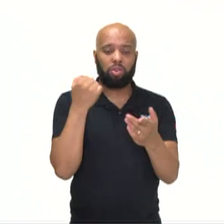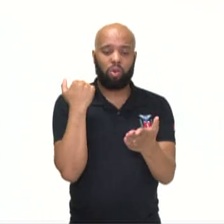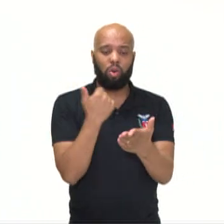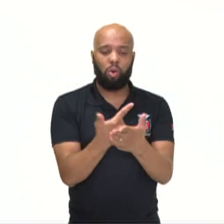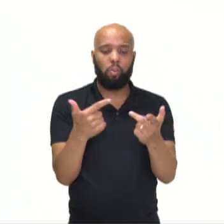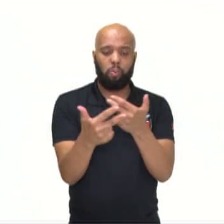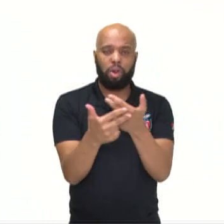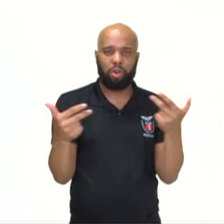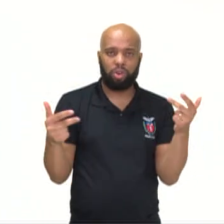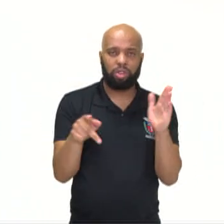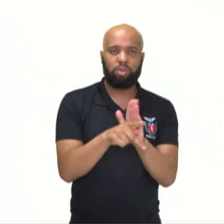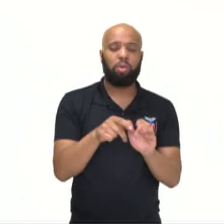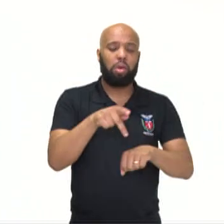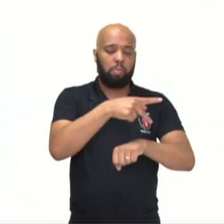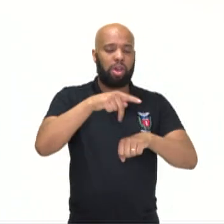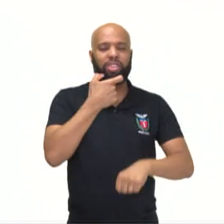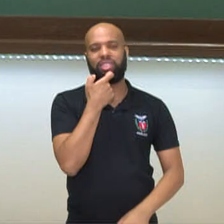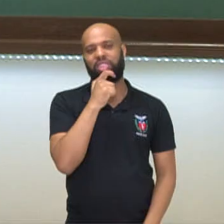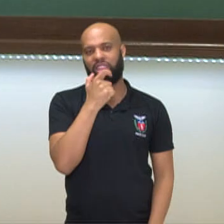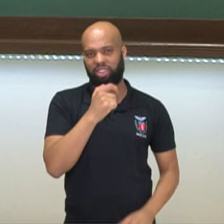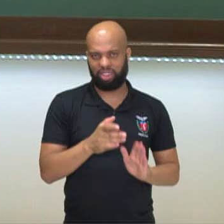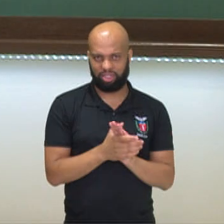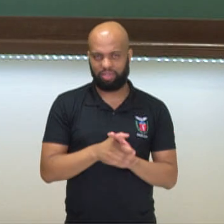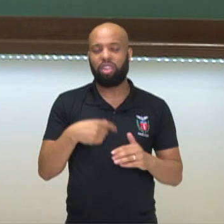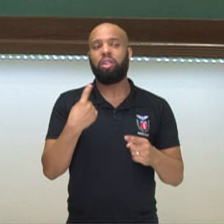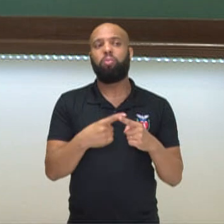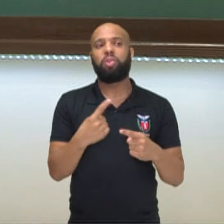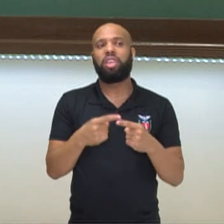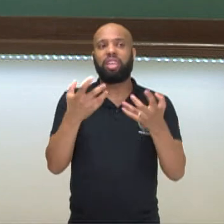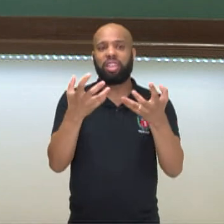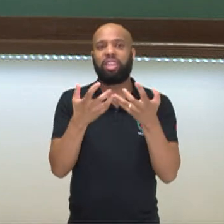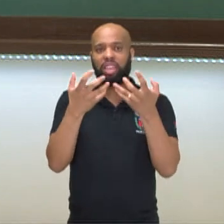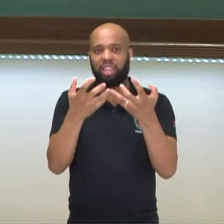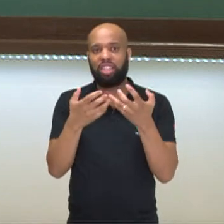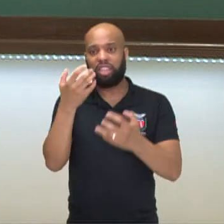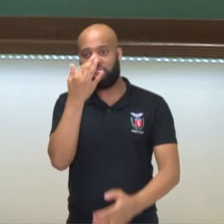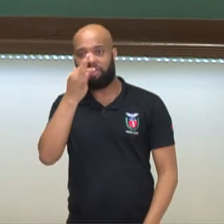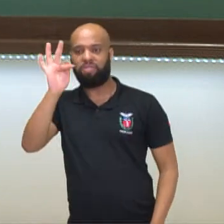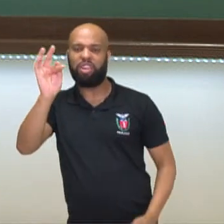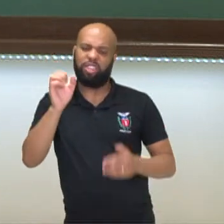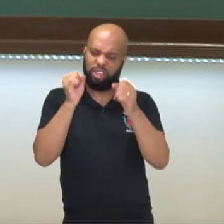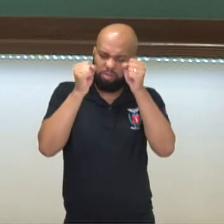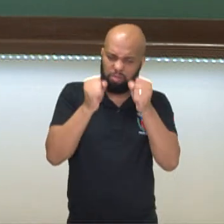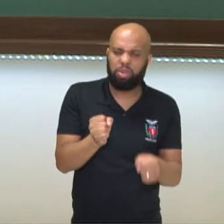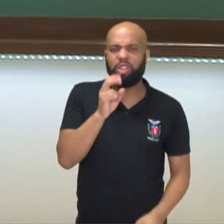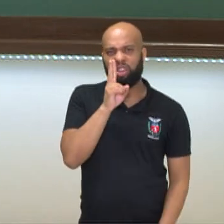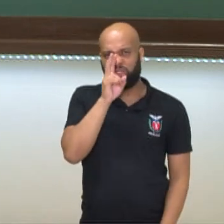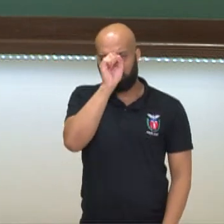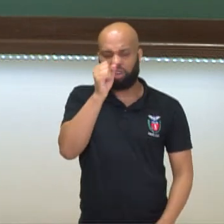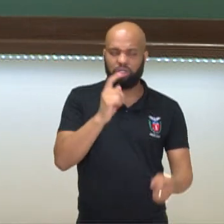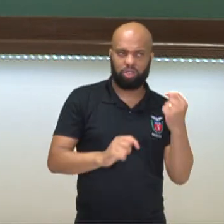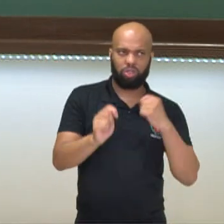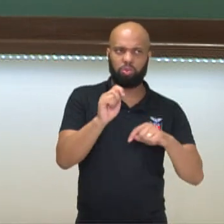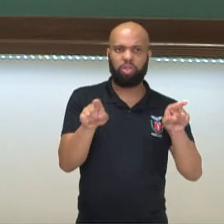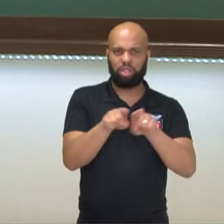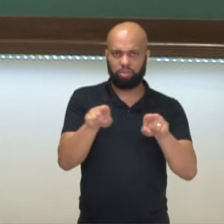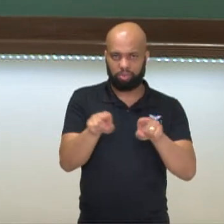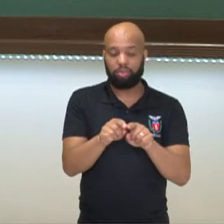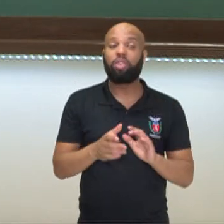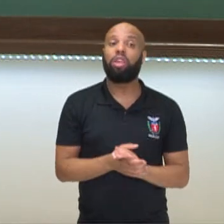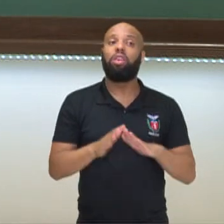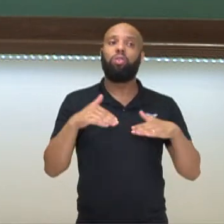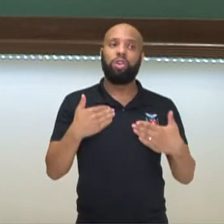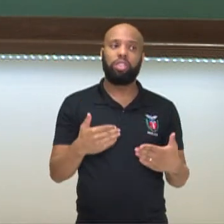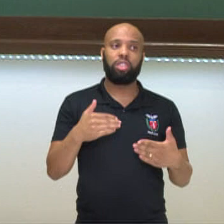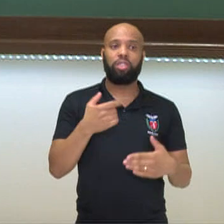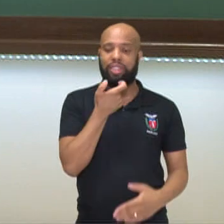bloqueio continental. Ele queria se tornar, fazer com que a França se tornasse a grande potência econômica do mundo e